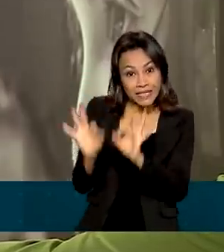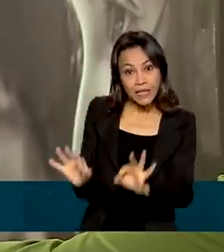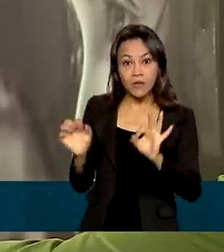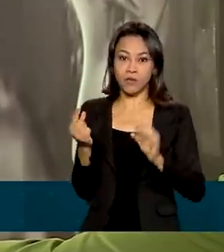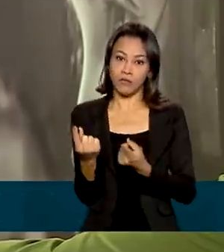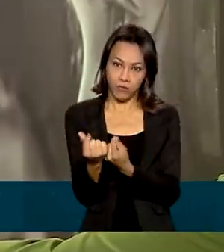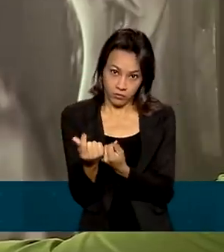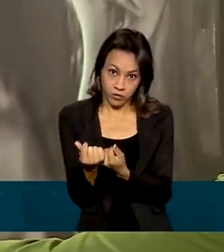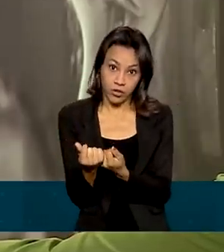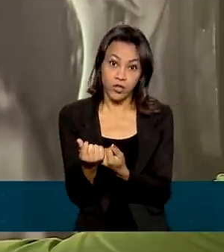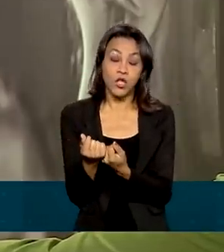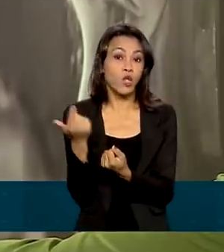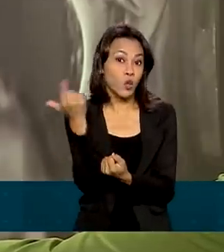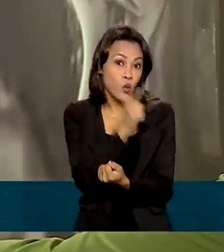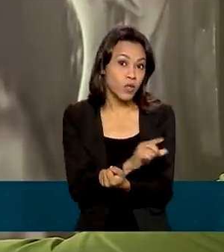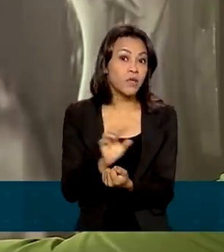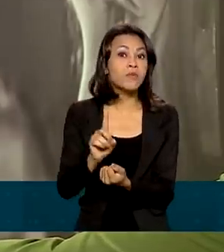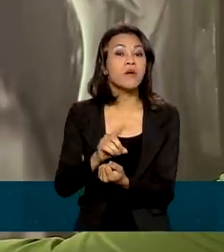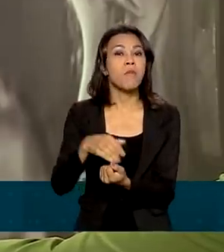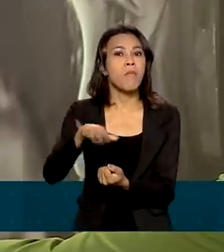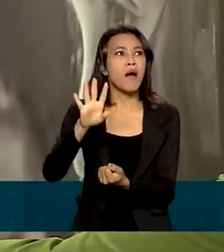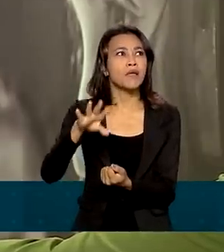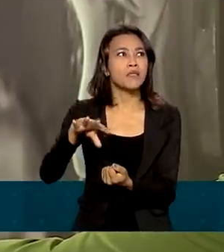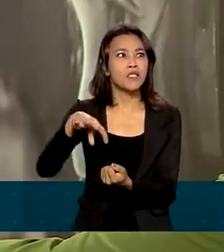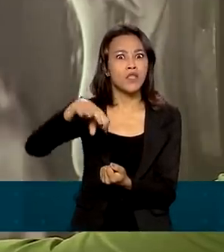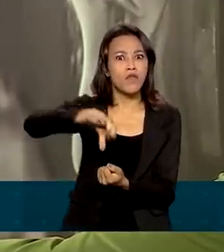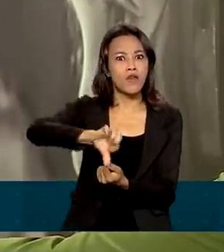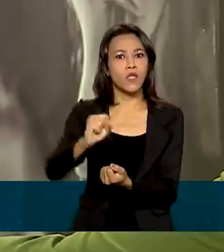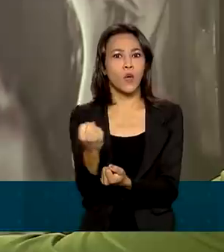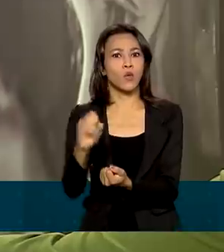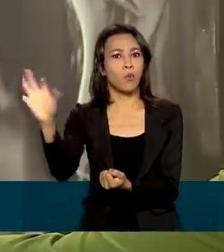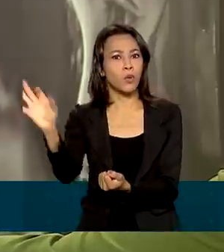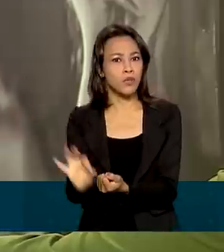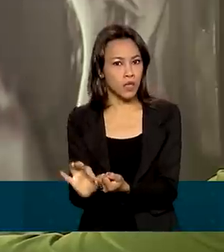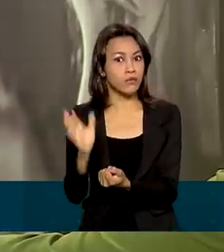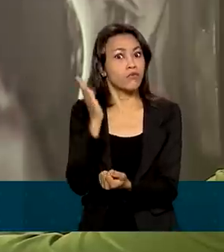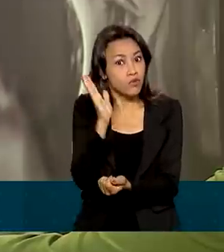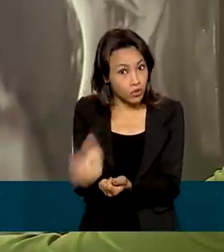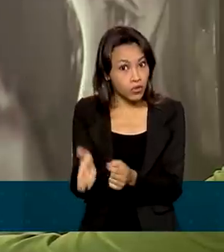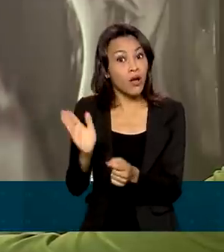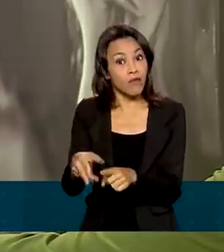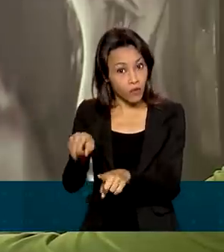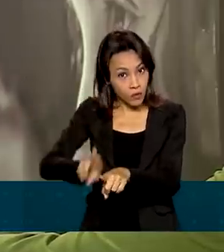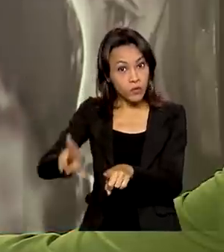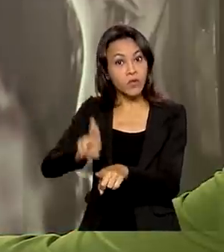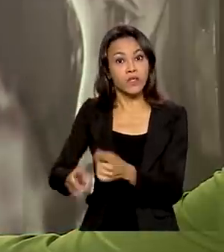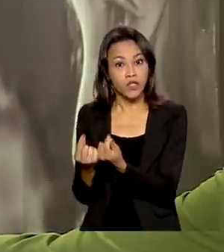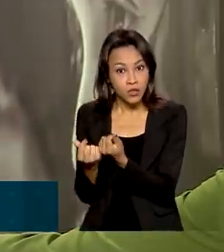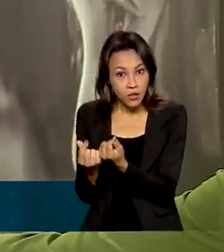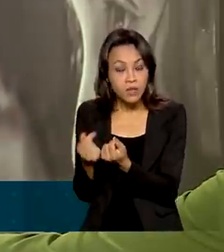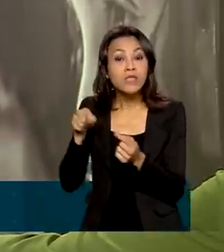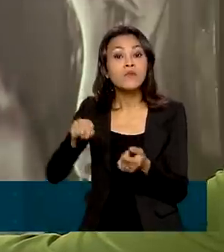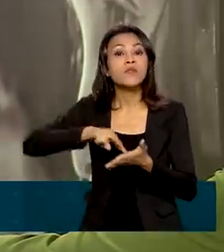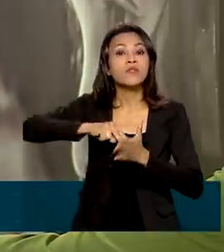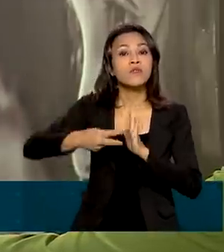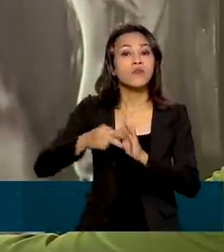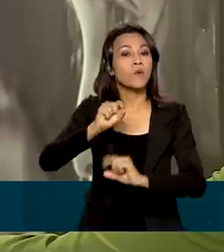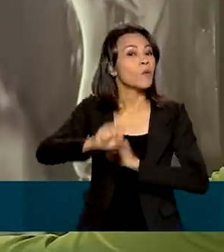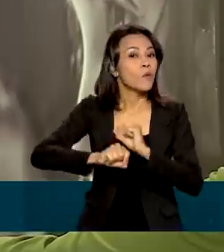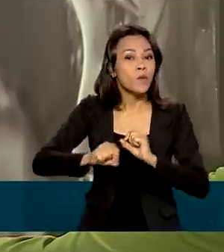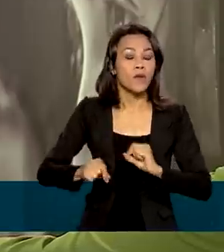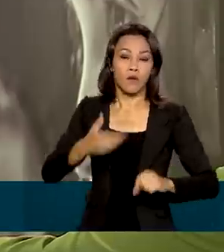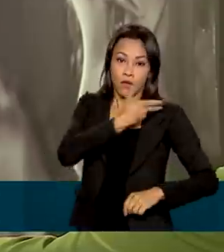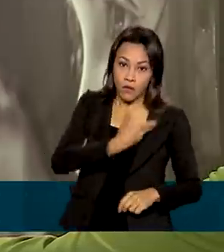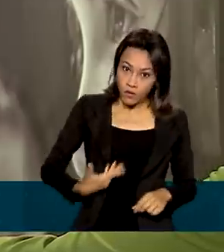nós atingimos quase 100%, são mais de 98% dos recursos foram executados, significa que o governo federal